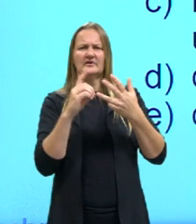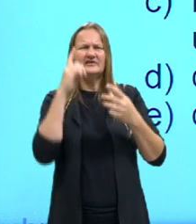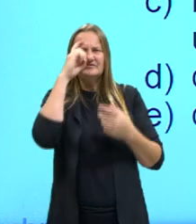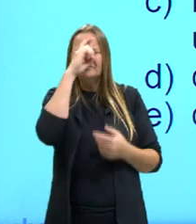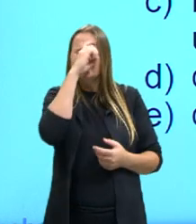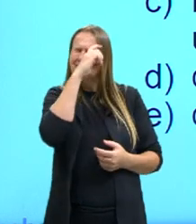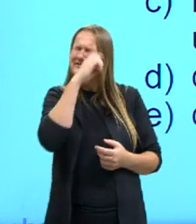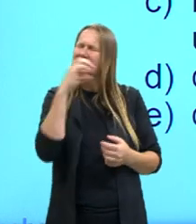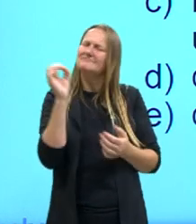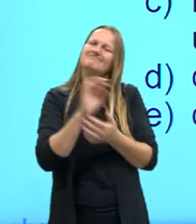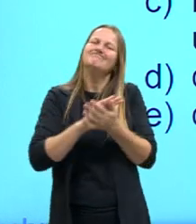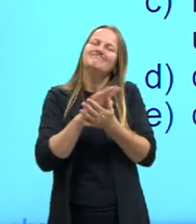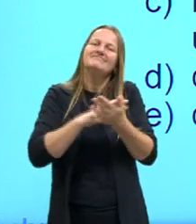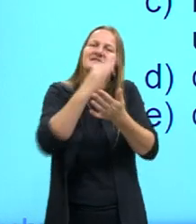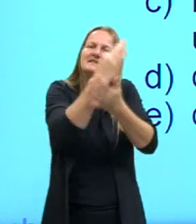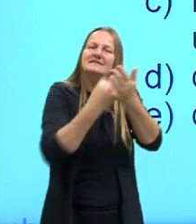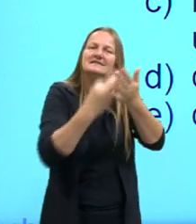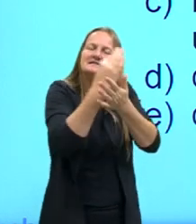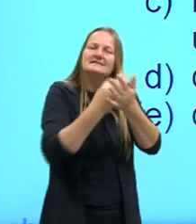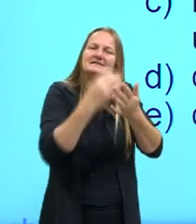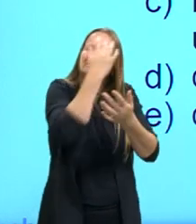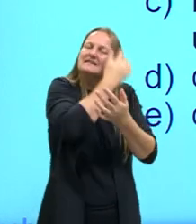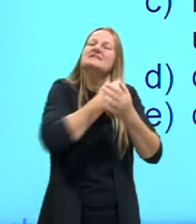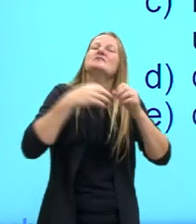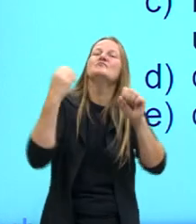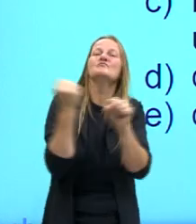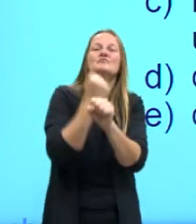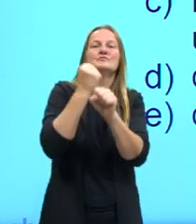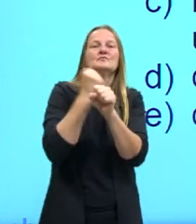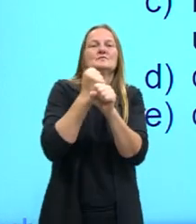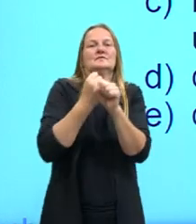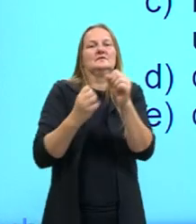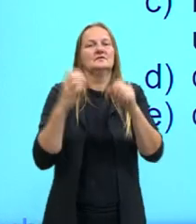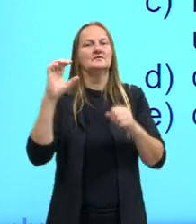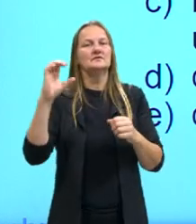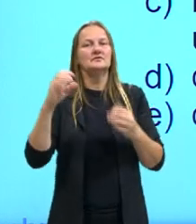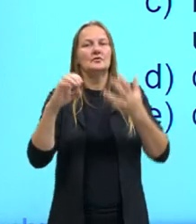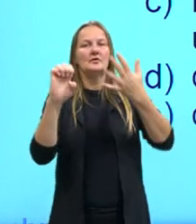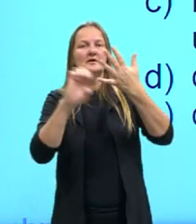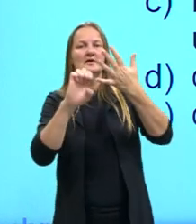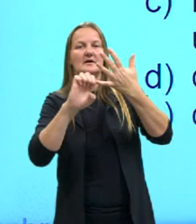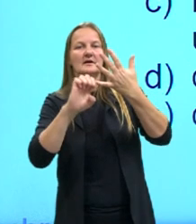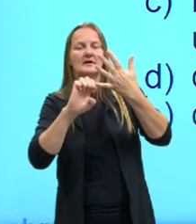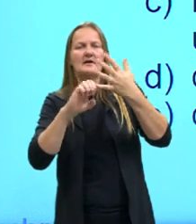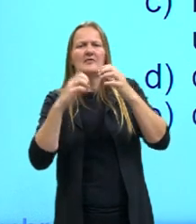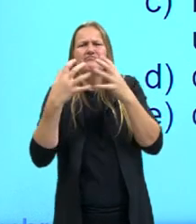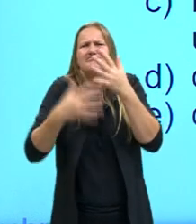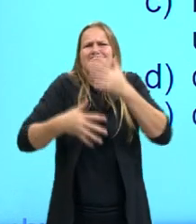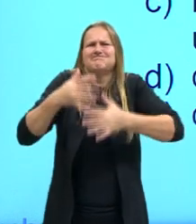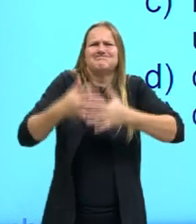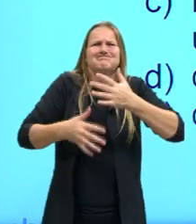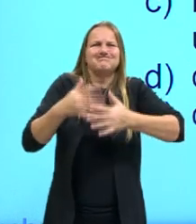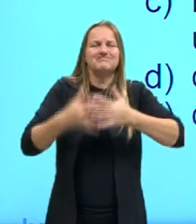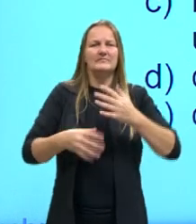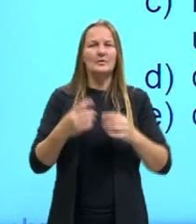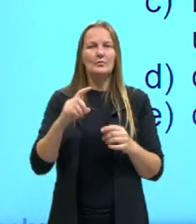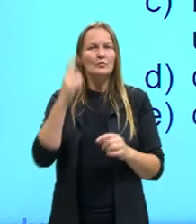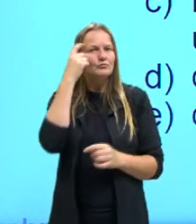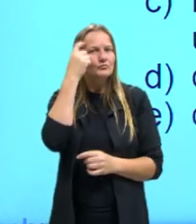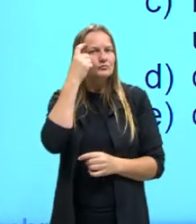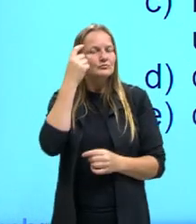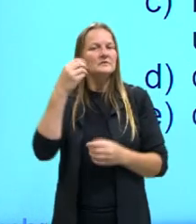inerente aos textos produzidos por cientistas ou letra E complexidade da reflexão